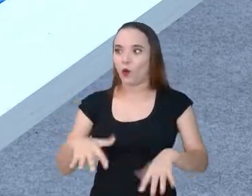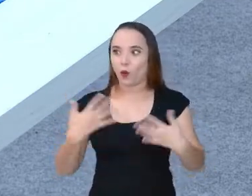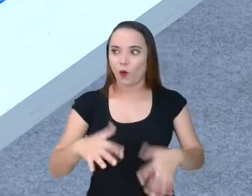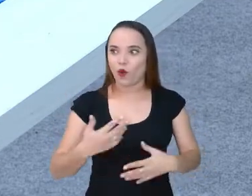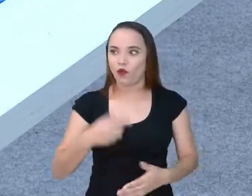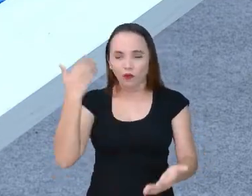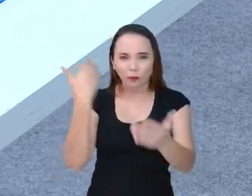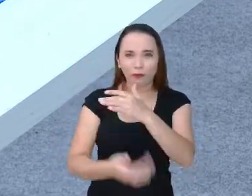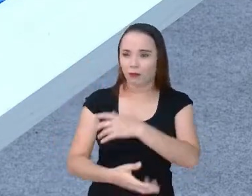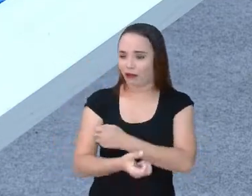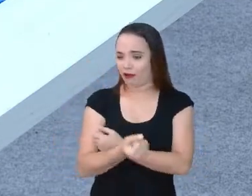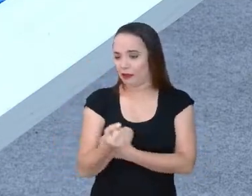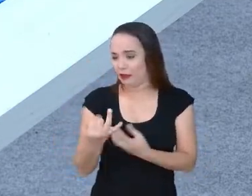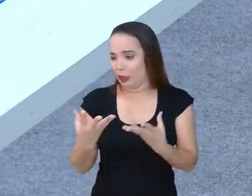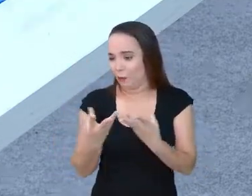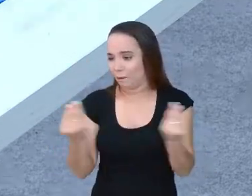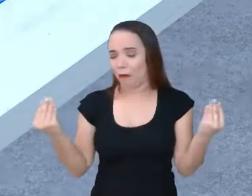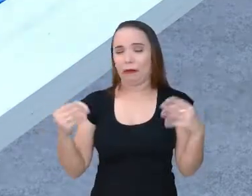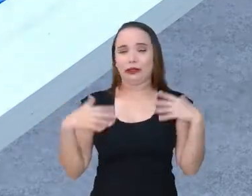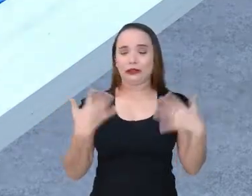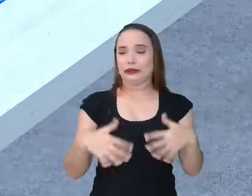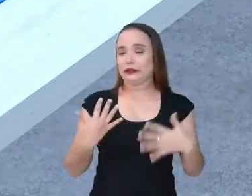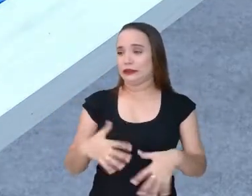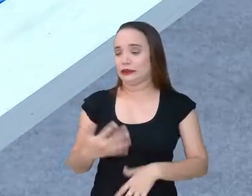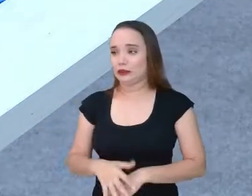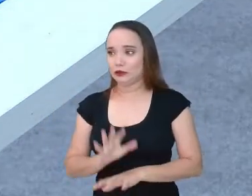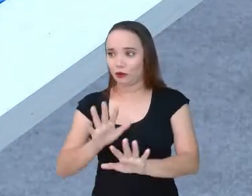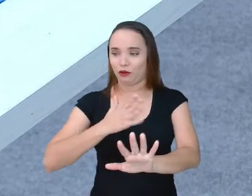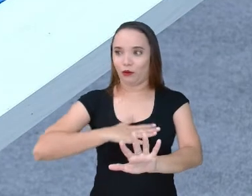Mas vou perder muito. Ai, consegui. Meu Deus, calma.